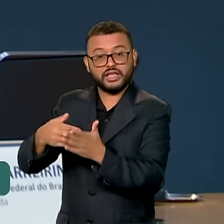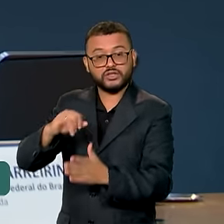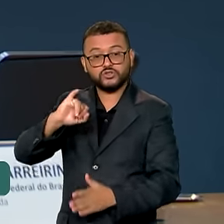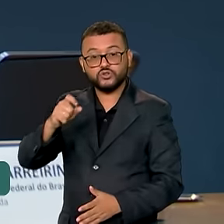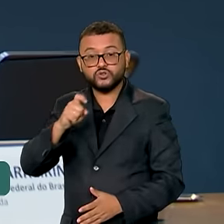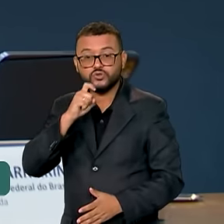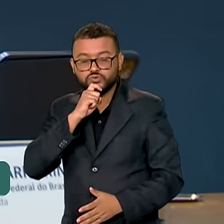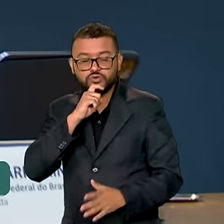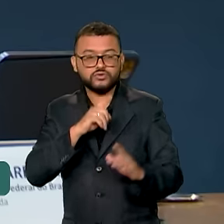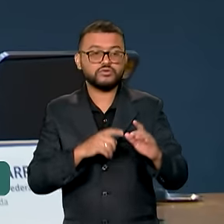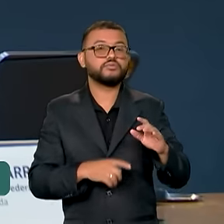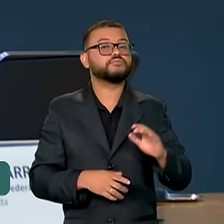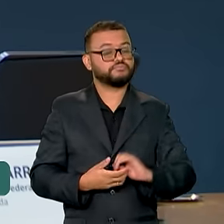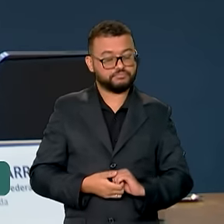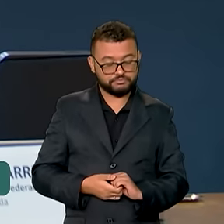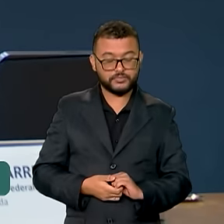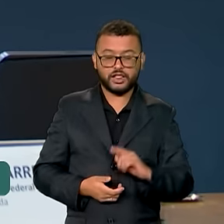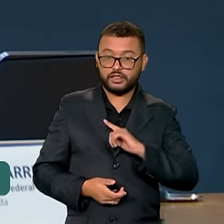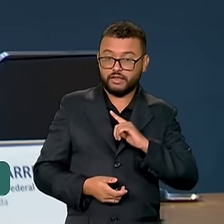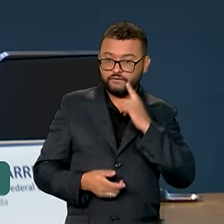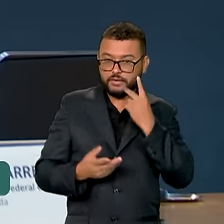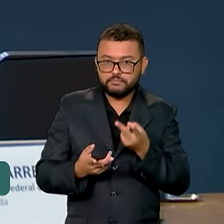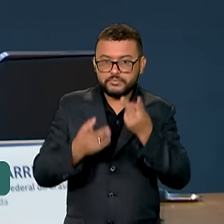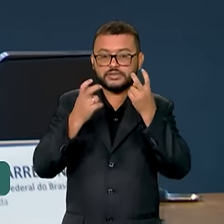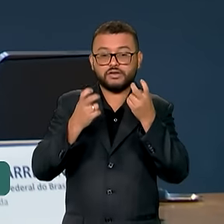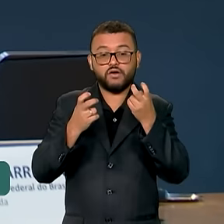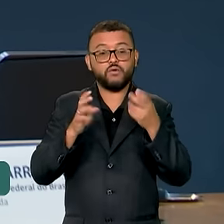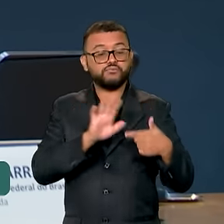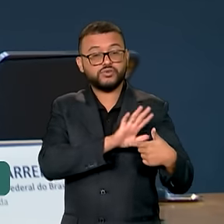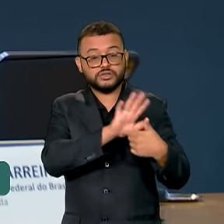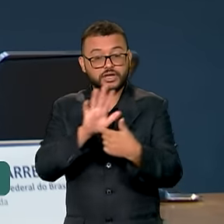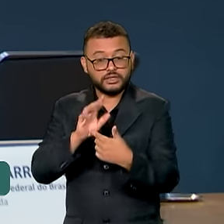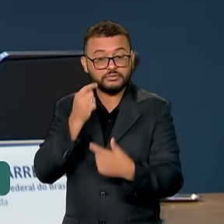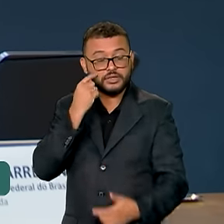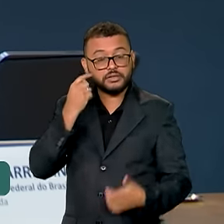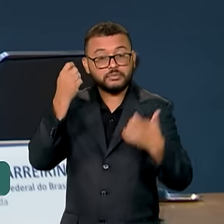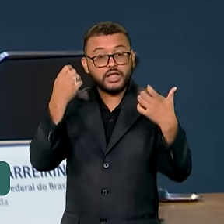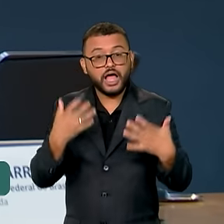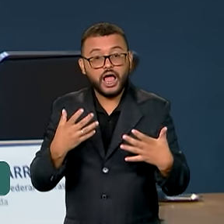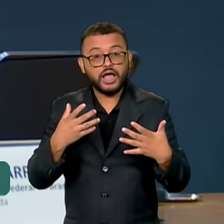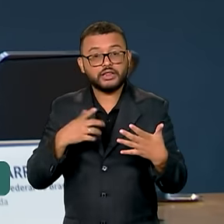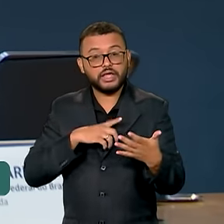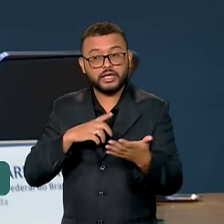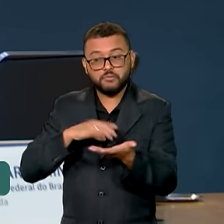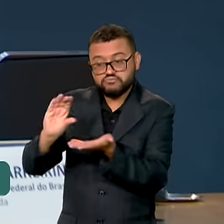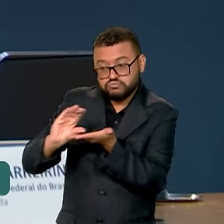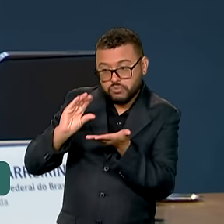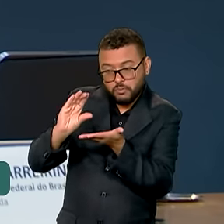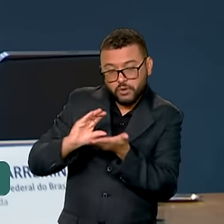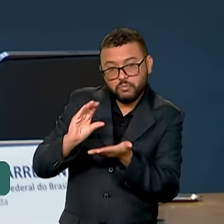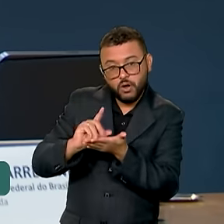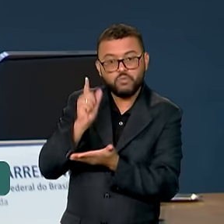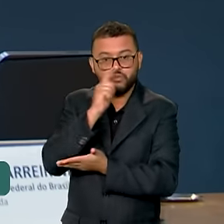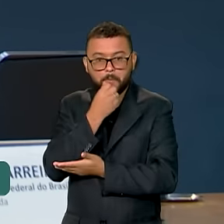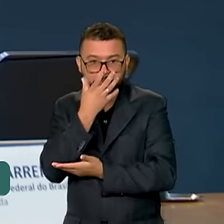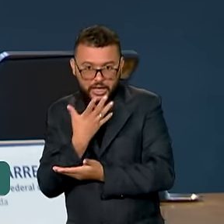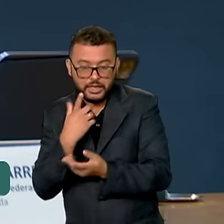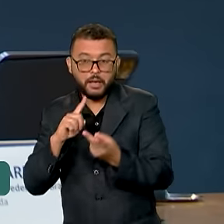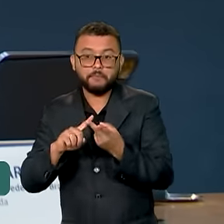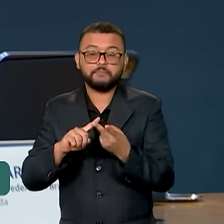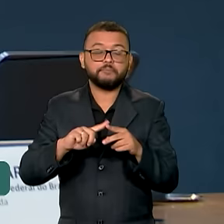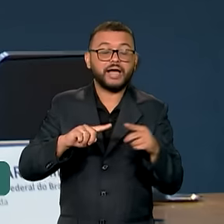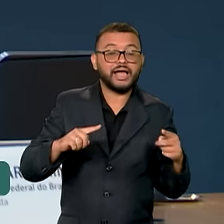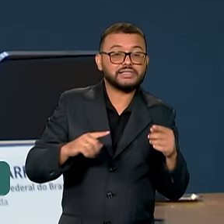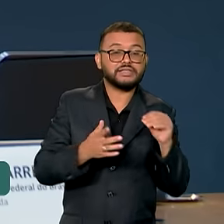,08 real. Essa introdução eu quero fazer porque, no sentido de que a arrecadação vai muito bem, mas um pouco